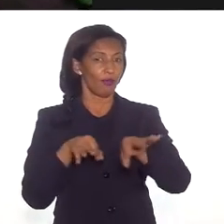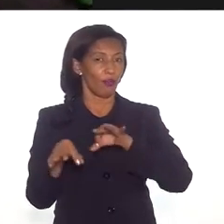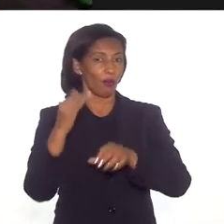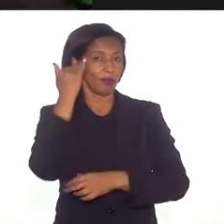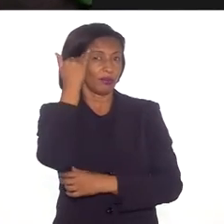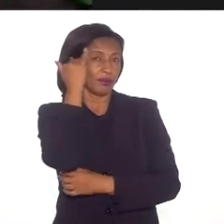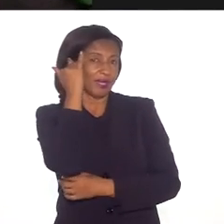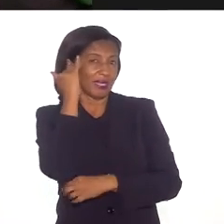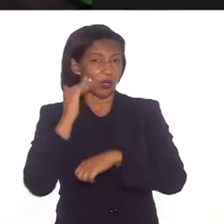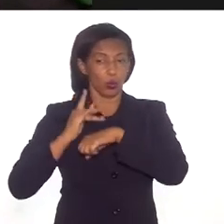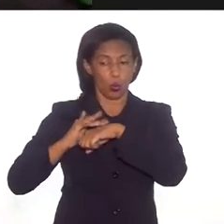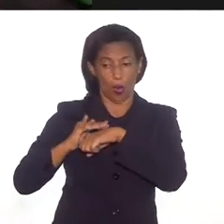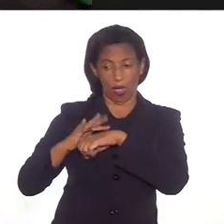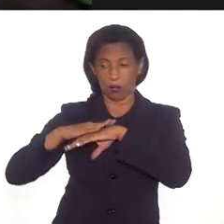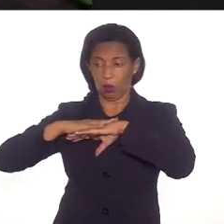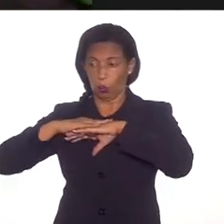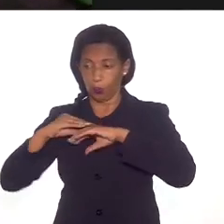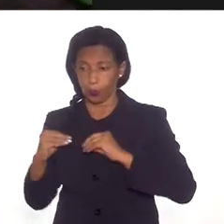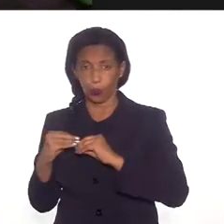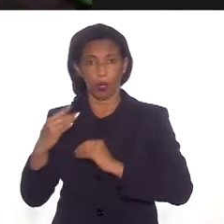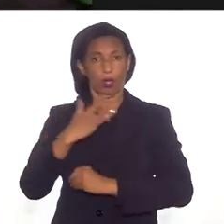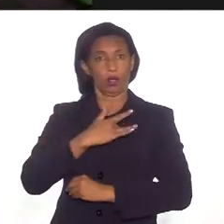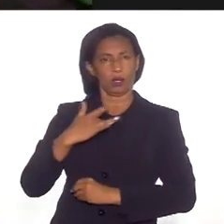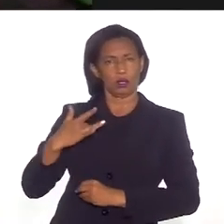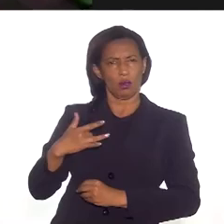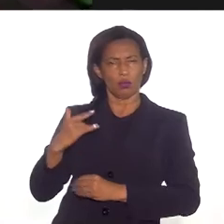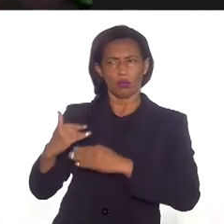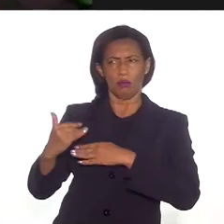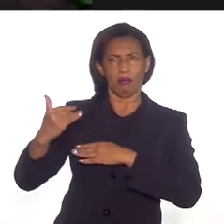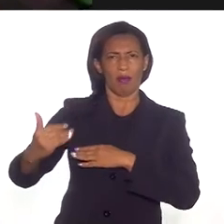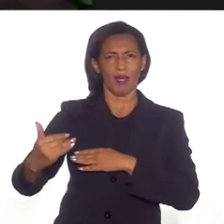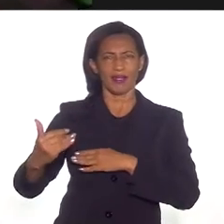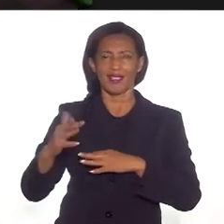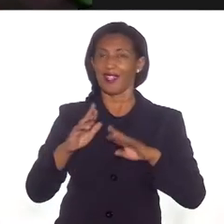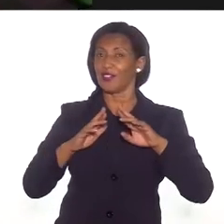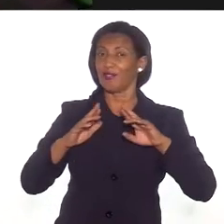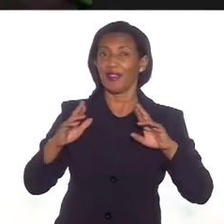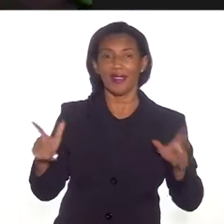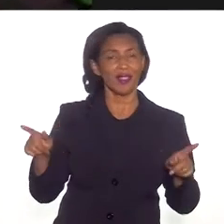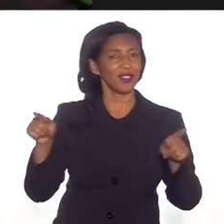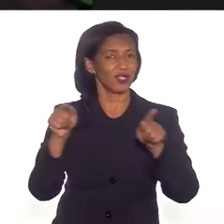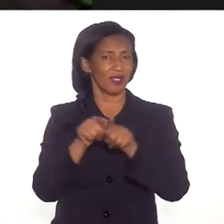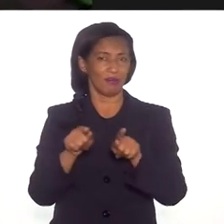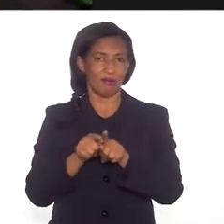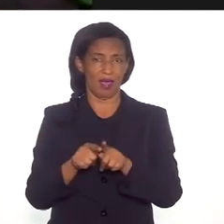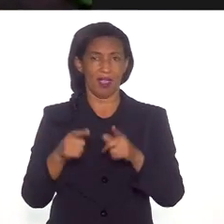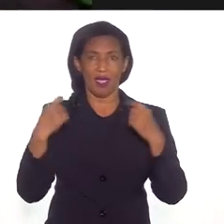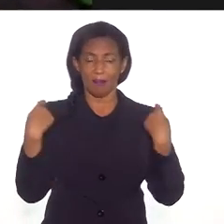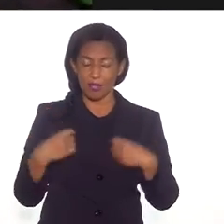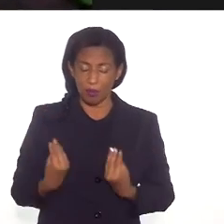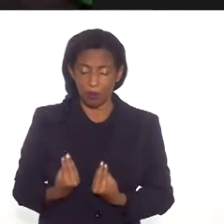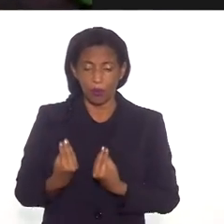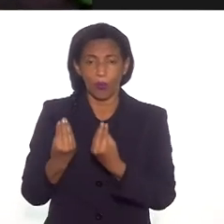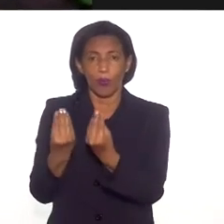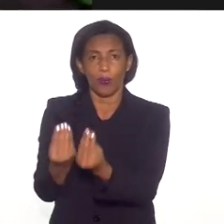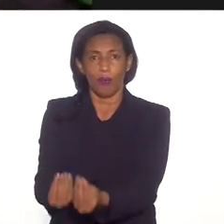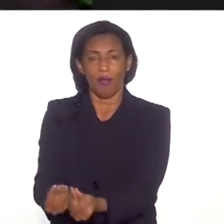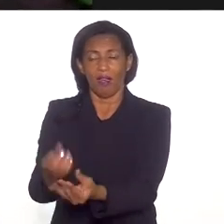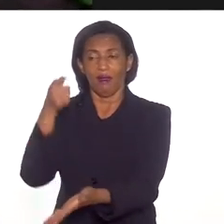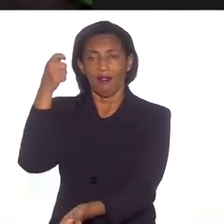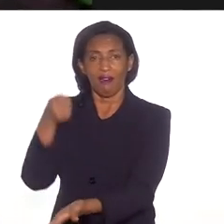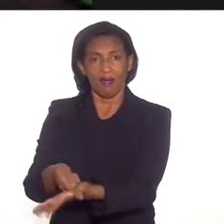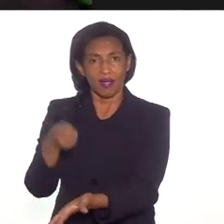indígena de entender doença e cura, saúde e tudo mais, é diferente do Ocidente. Então, é preciso oferecer